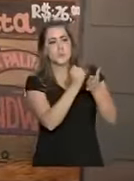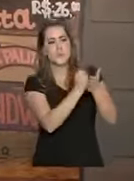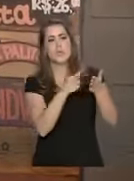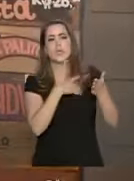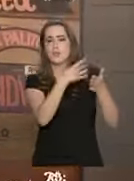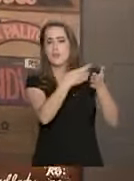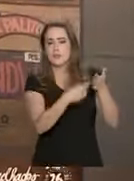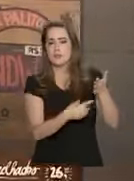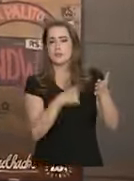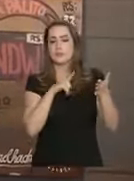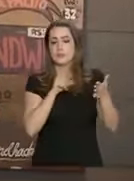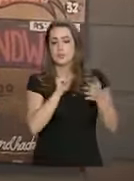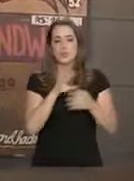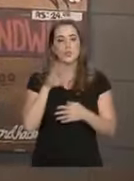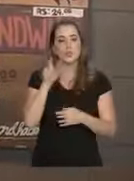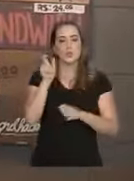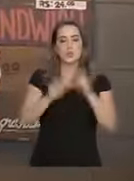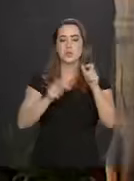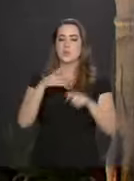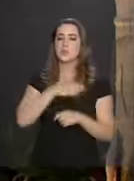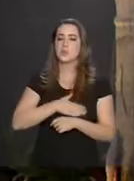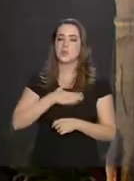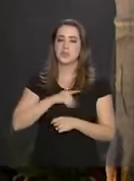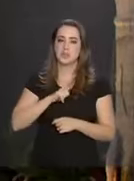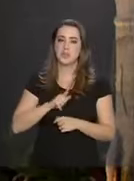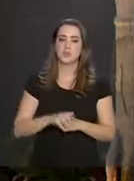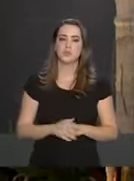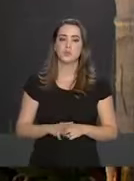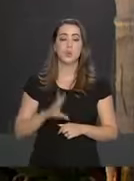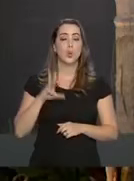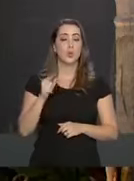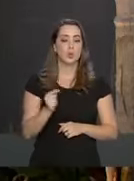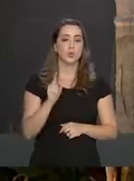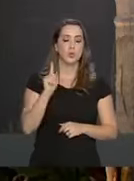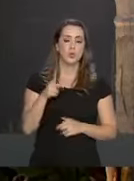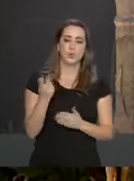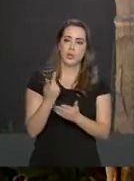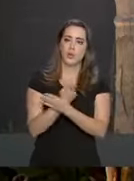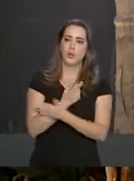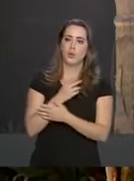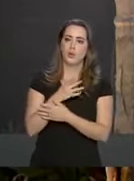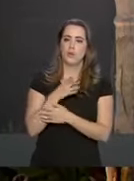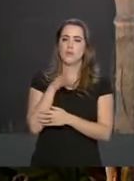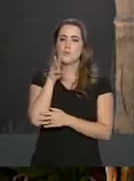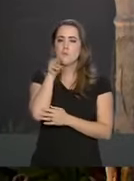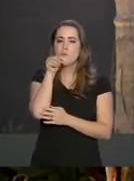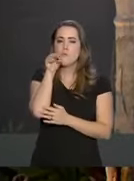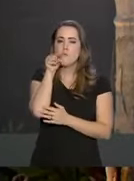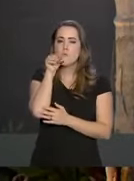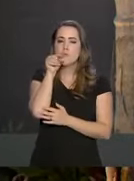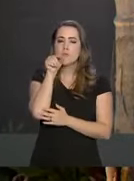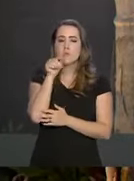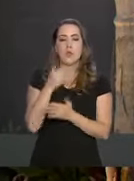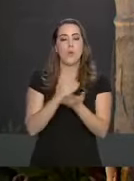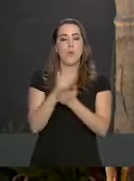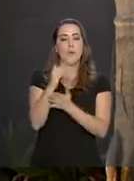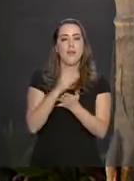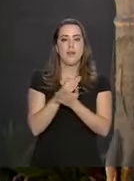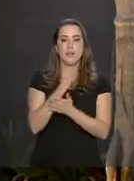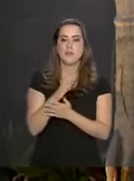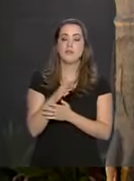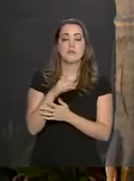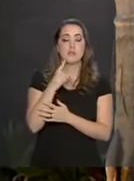no país. Tem pra todo gosto. Tudo vem do amadurecimento do seu paladar. A gente começa tomando as pilsen, as cervejas mais